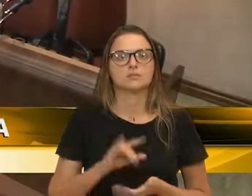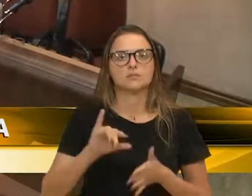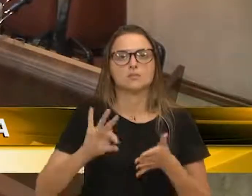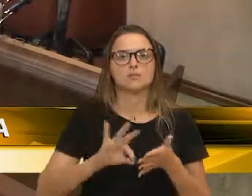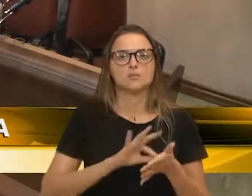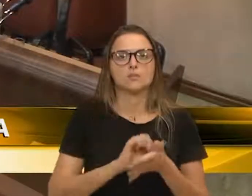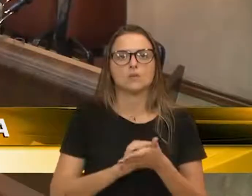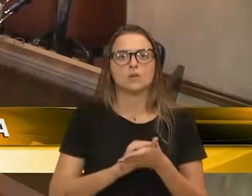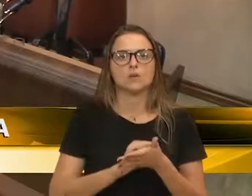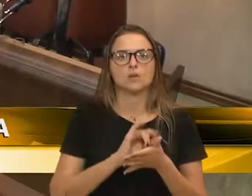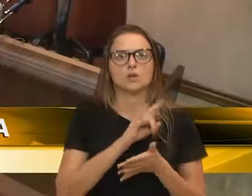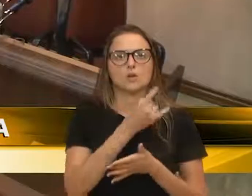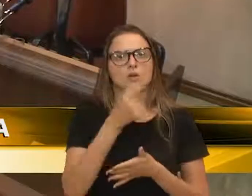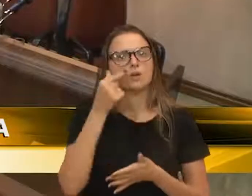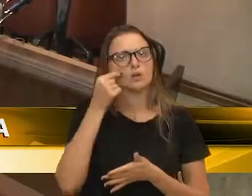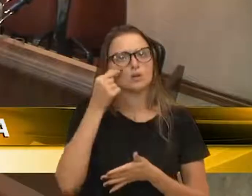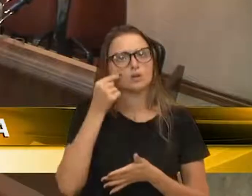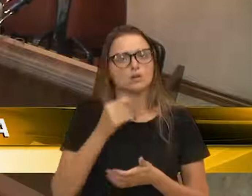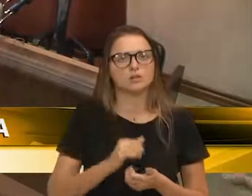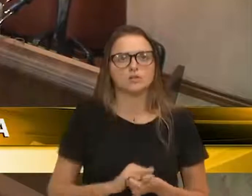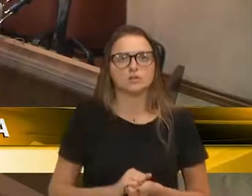inscrição, vereador Edio Eloy Frizzo.